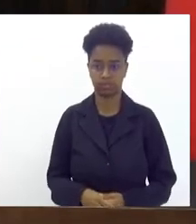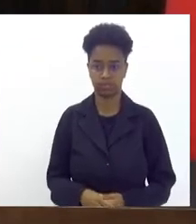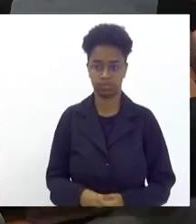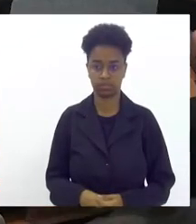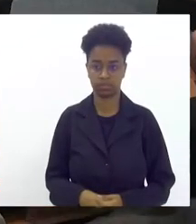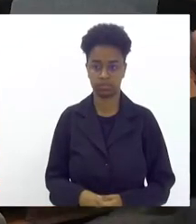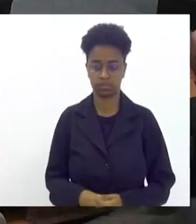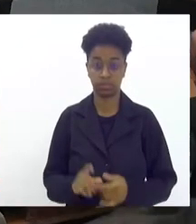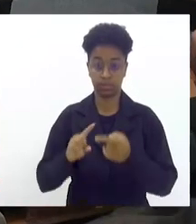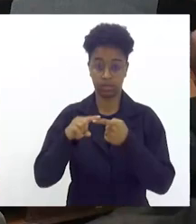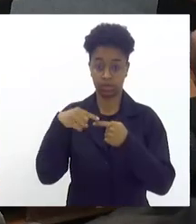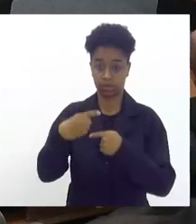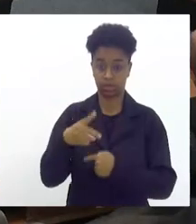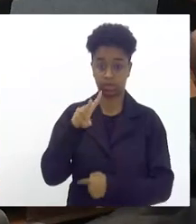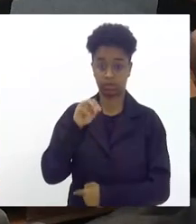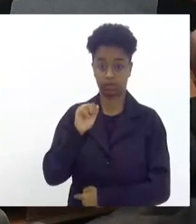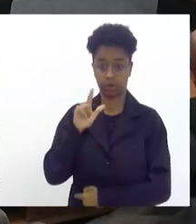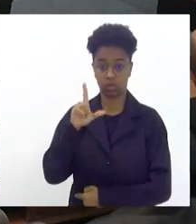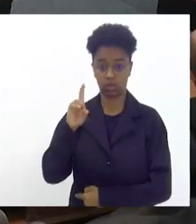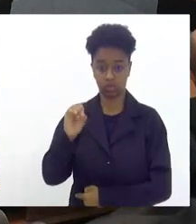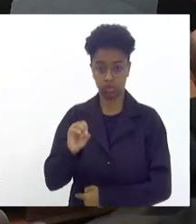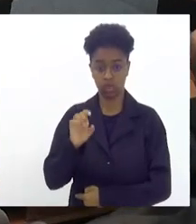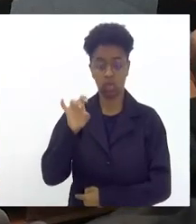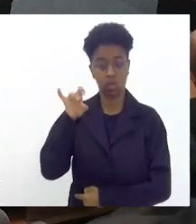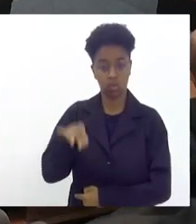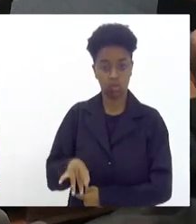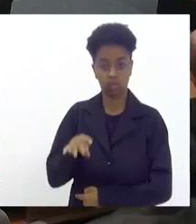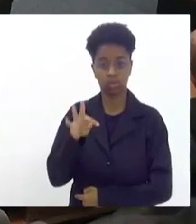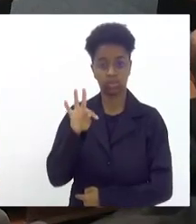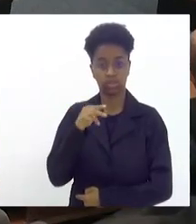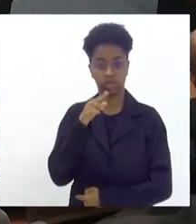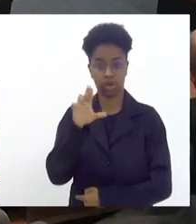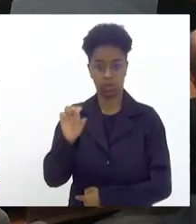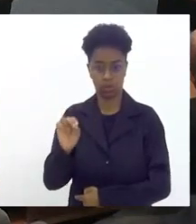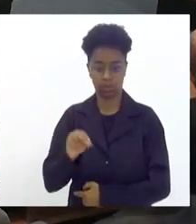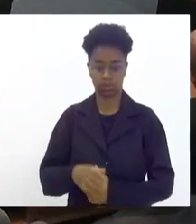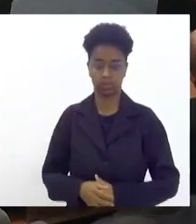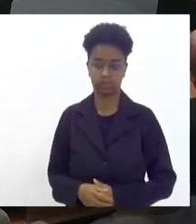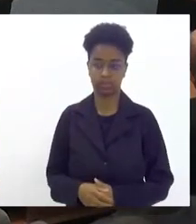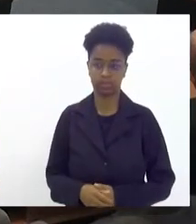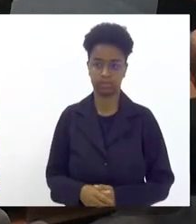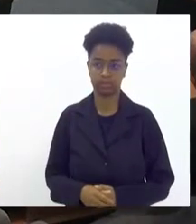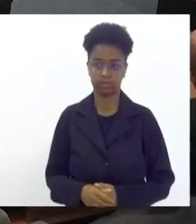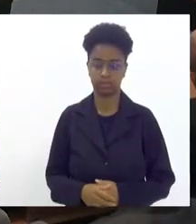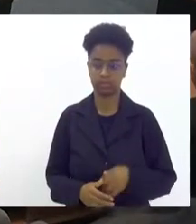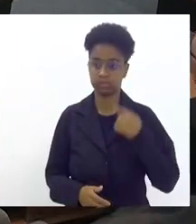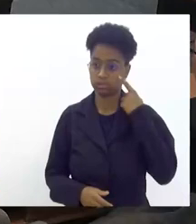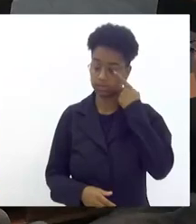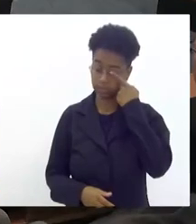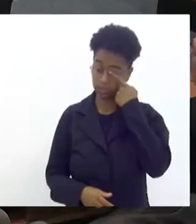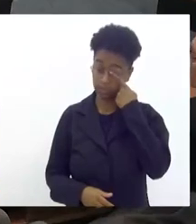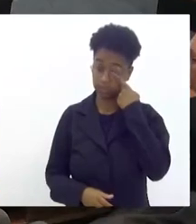Em seguida, o Valdo e, por último, depois, o Tião Pinheiro, da Unilus da Ponte.